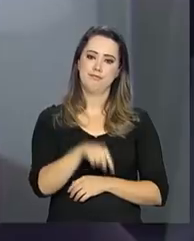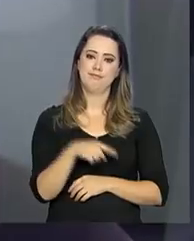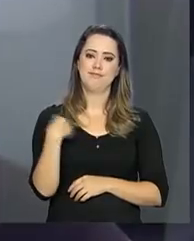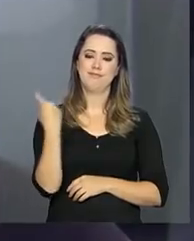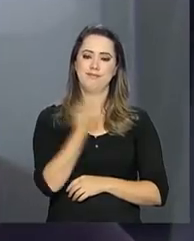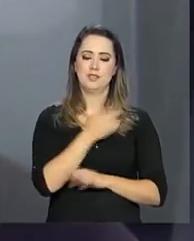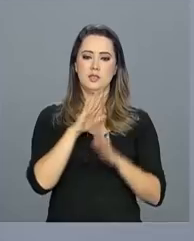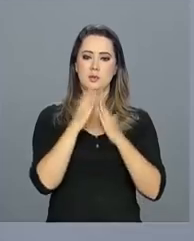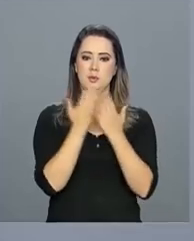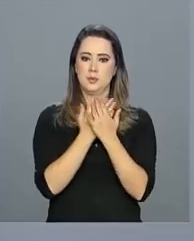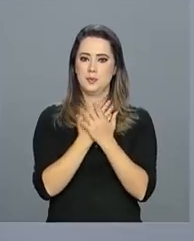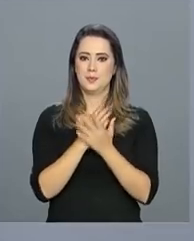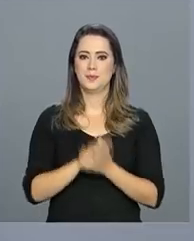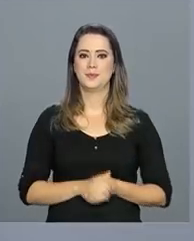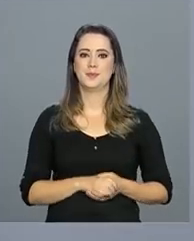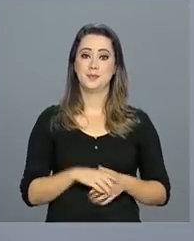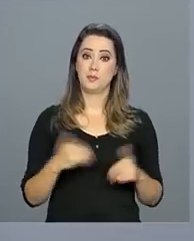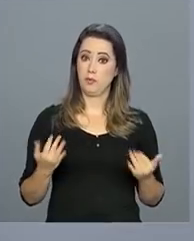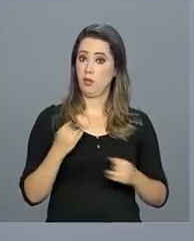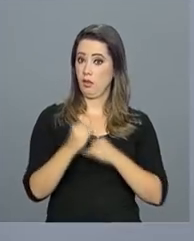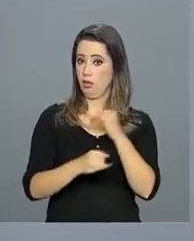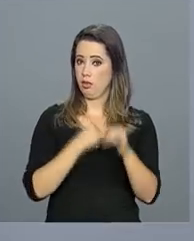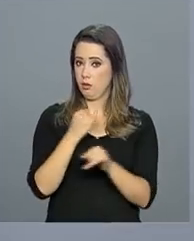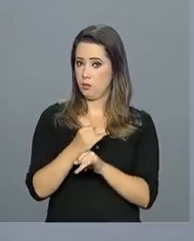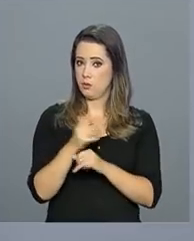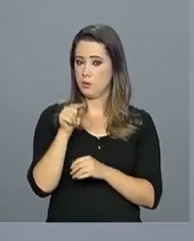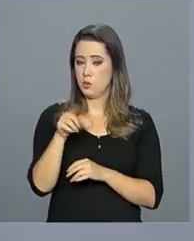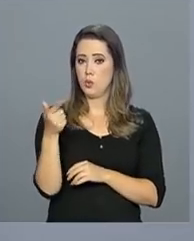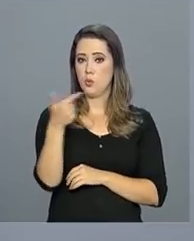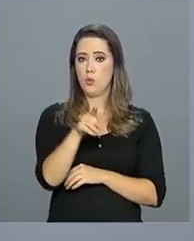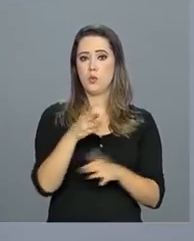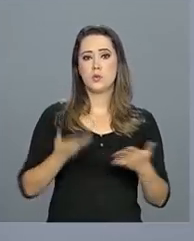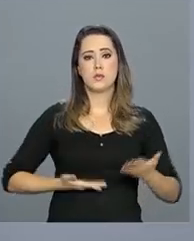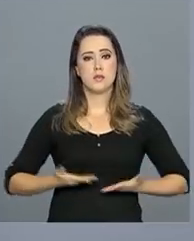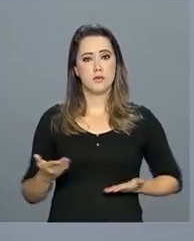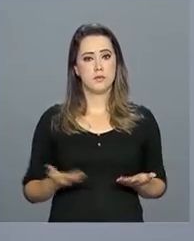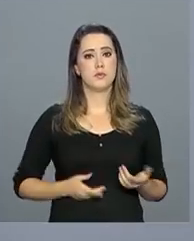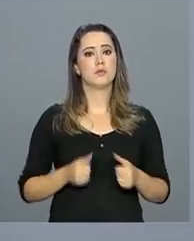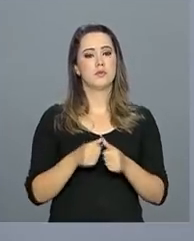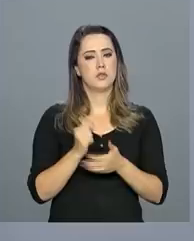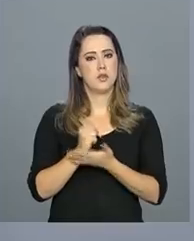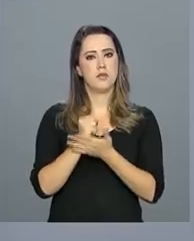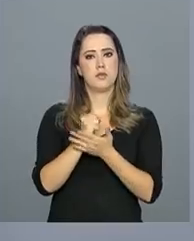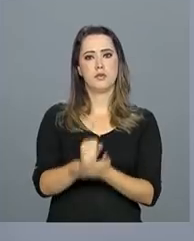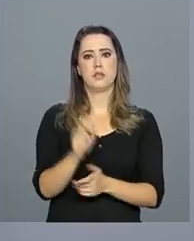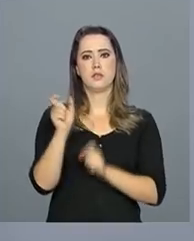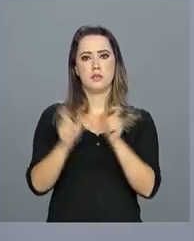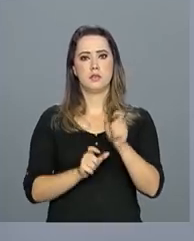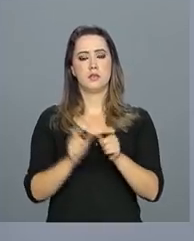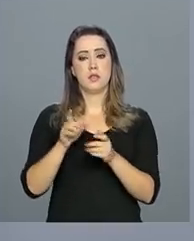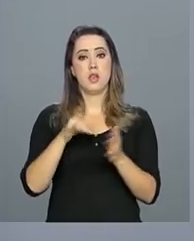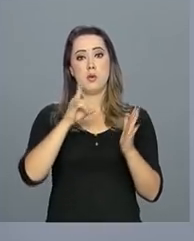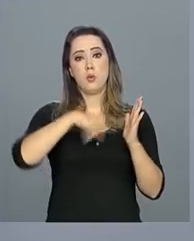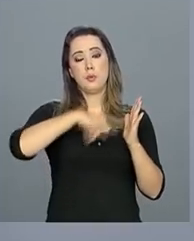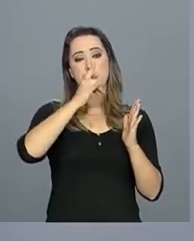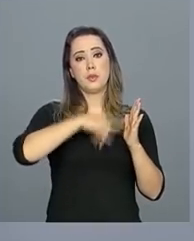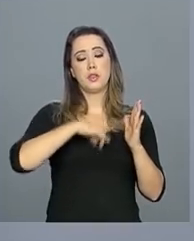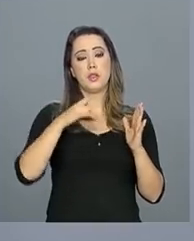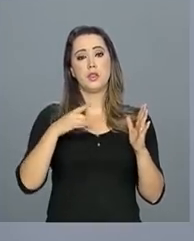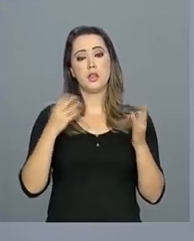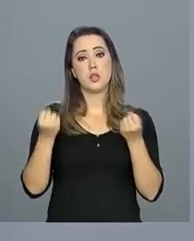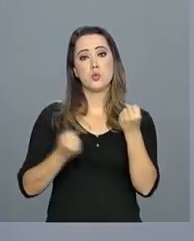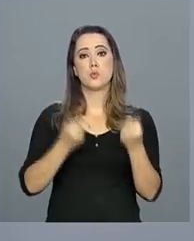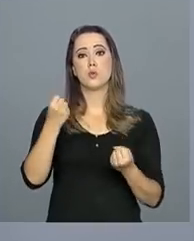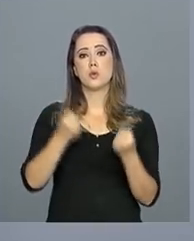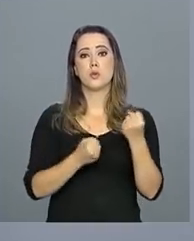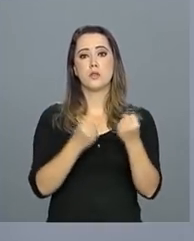na nossa escola. E ainda sobre a internet, um outro serviço que está à disposição dos brasileiros é a carteira de habilitação